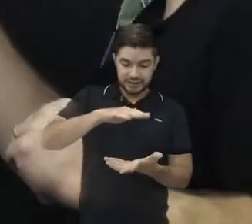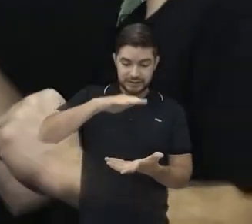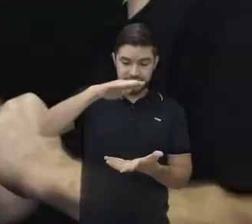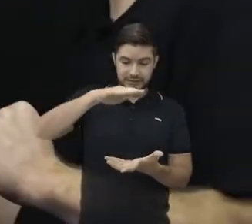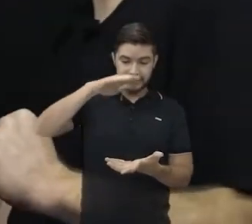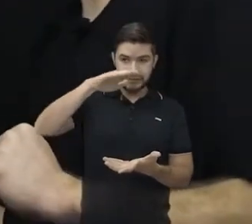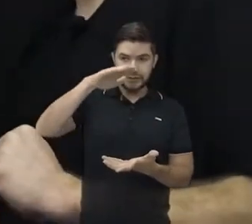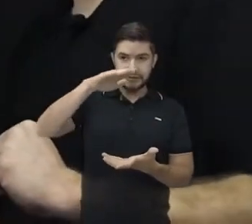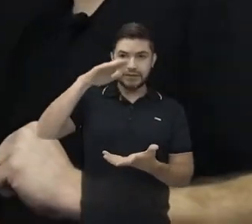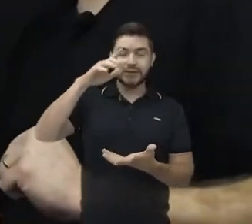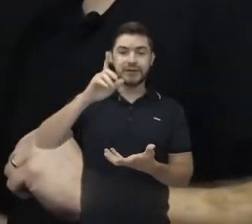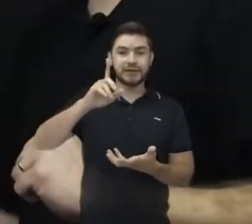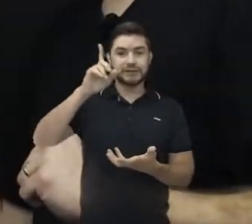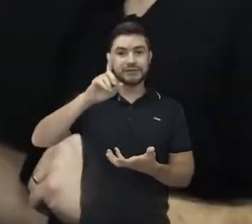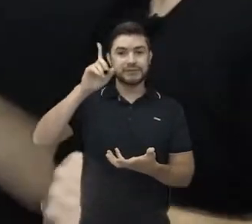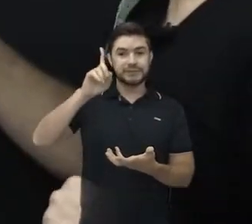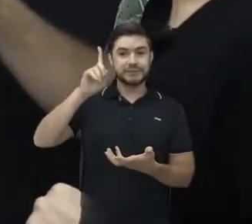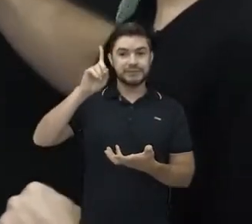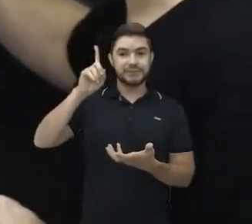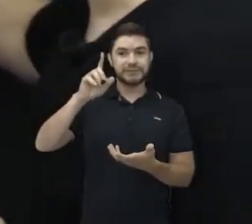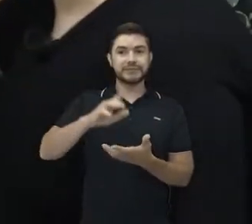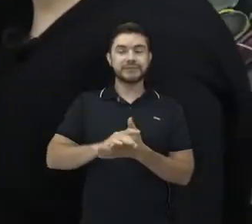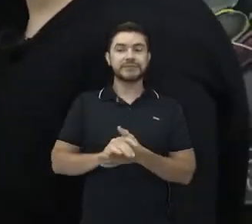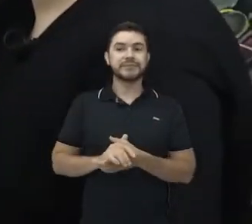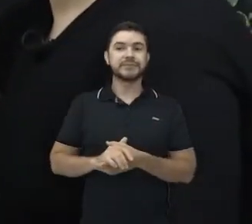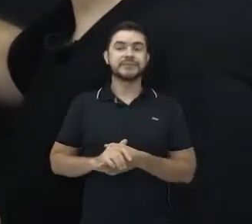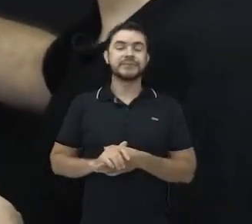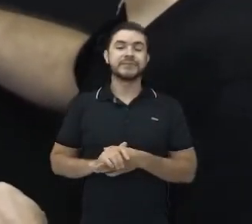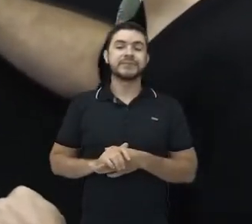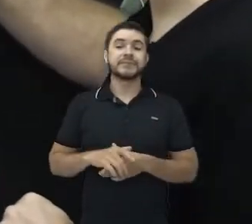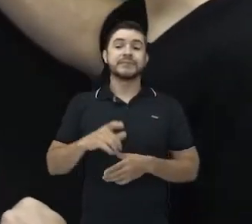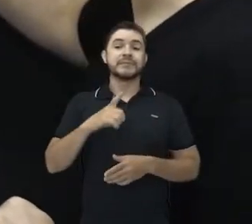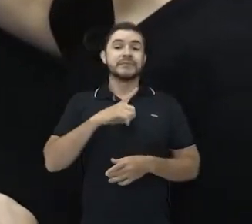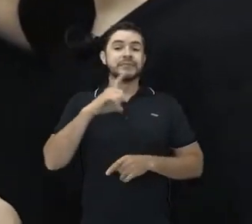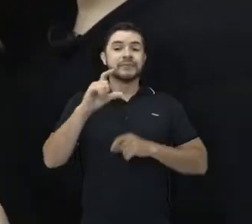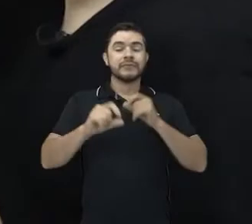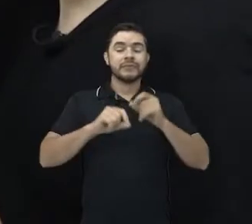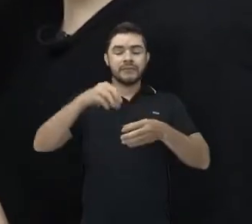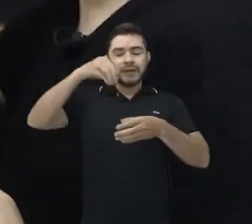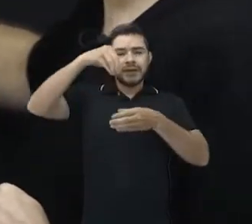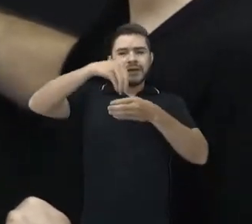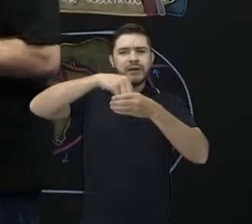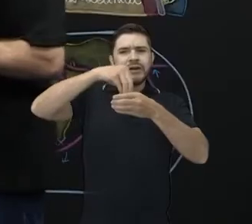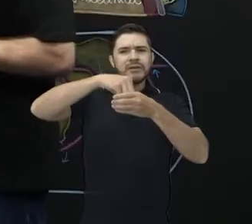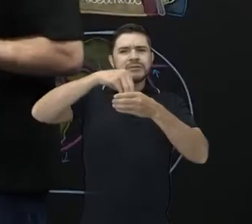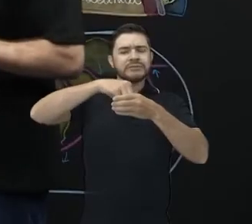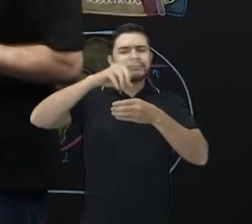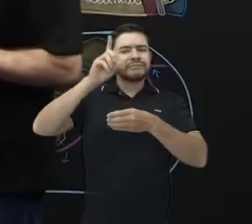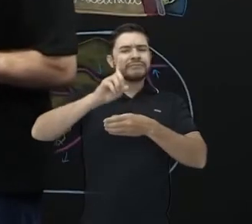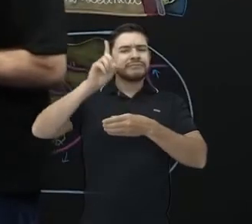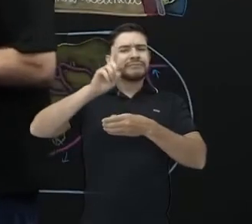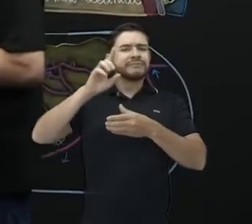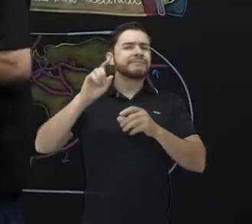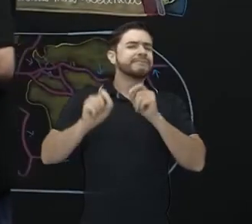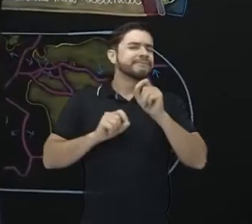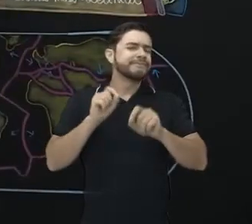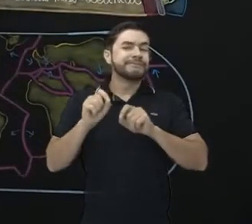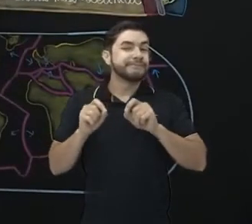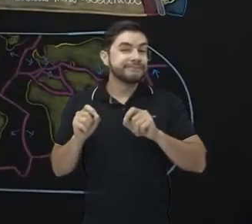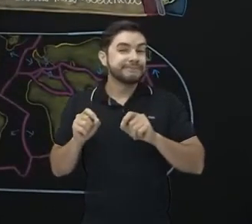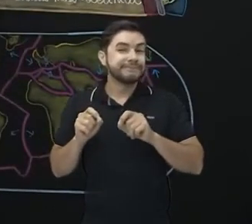crosta, o manto e o núcleo, nós temos aqui dentro, na metade aqui, de todo o processo,